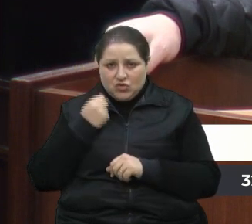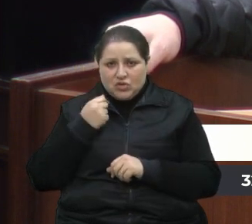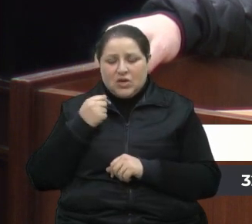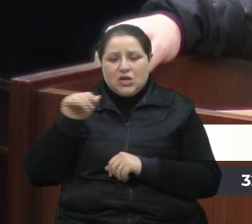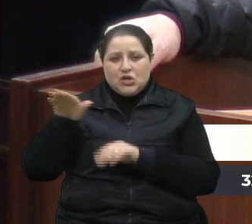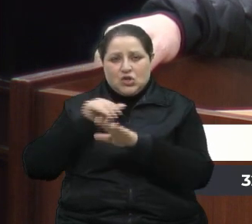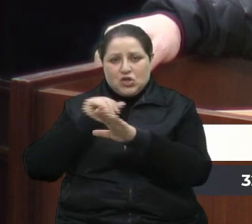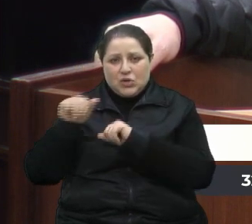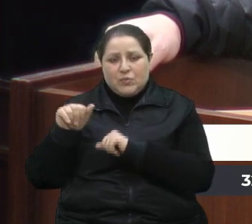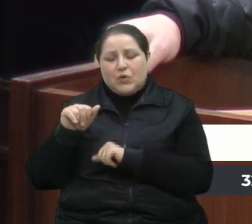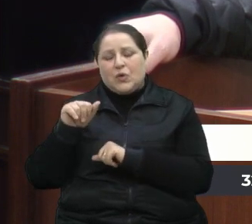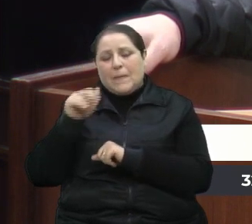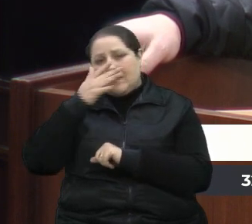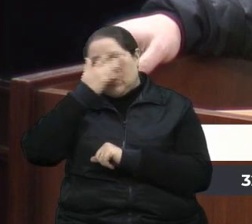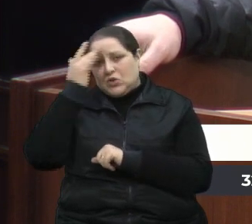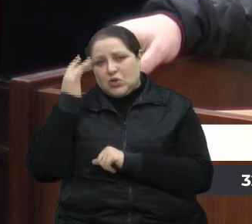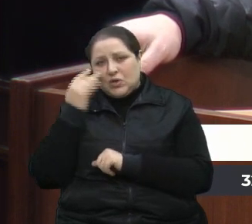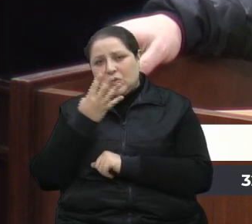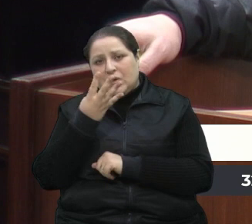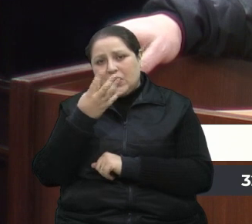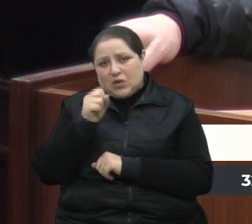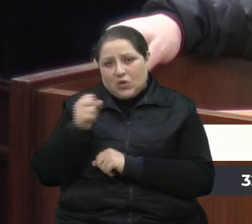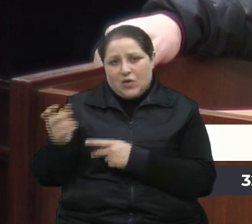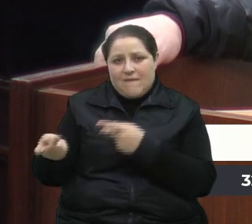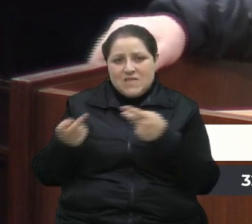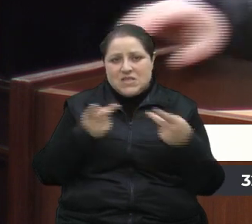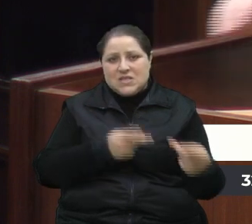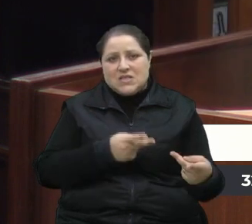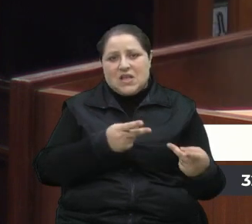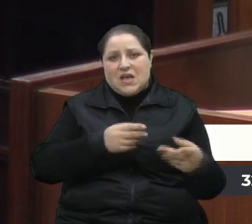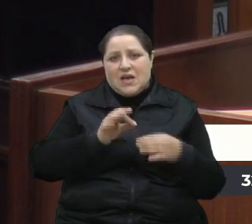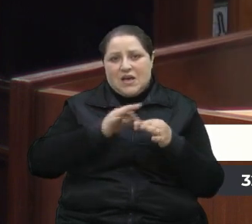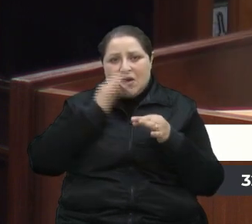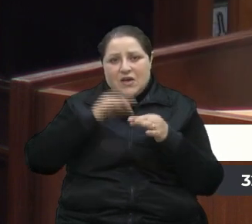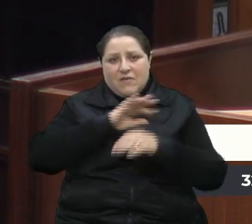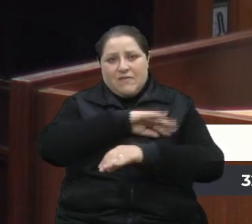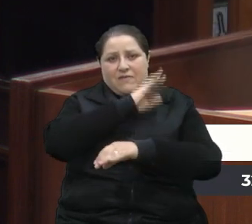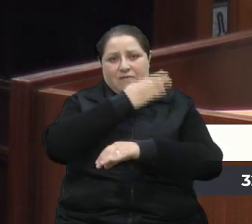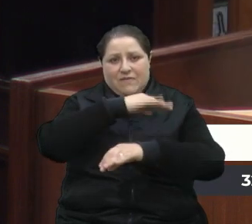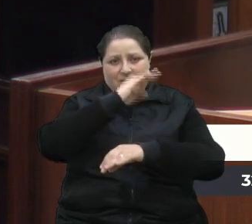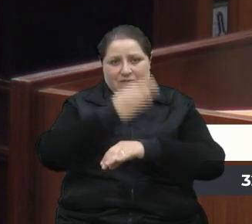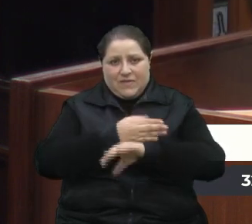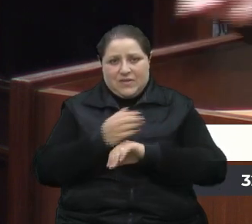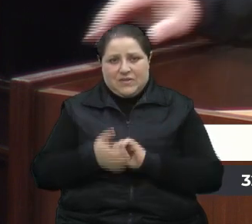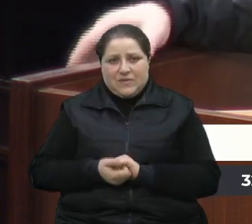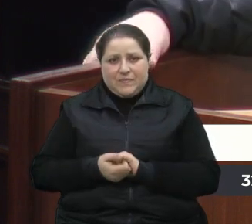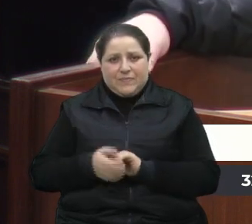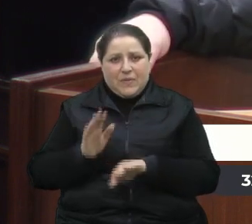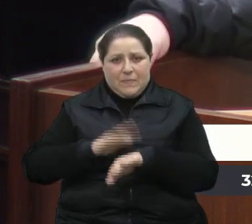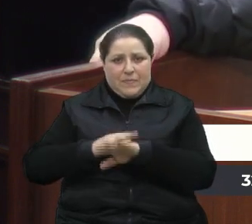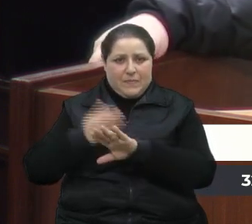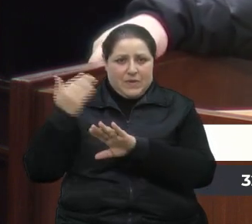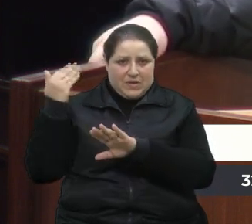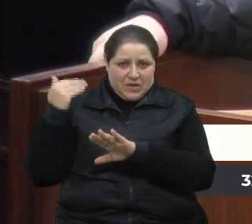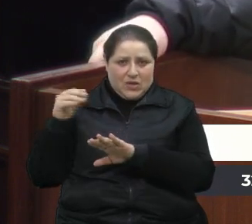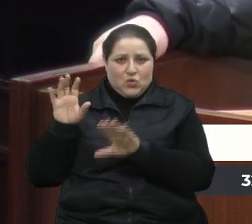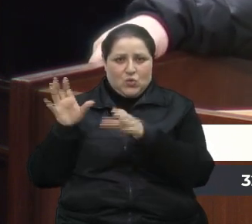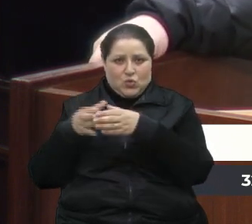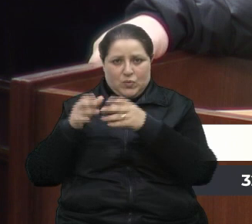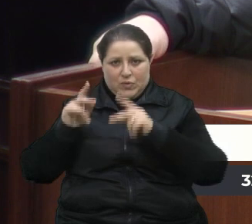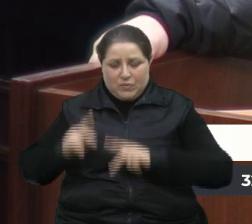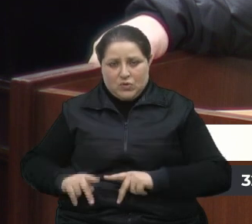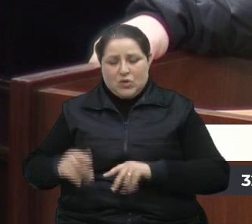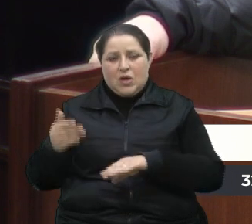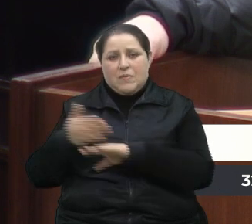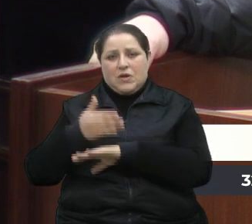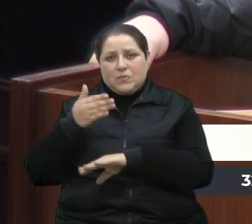pessoas para visitar os pavilhões da Festa Uva. E lá atrás, vereador Scalco, a gente levava esse pessoal, participou